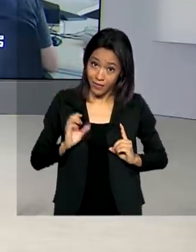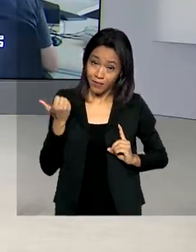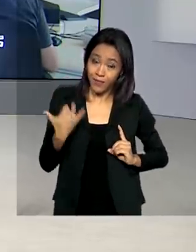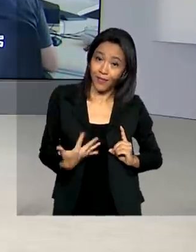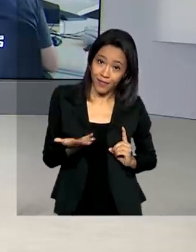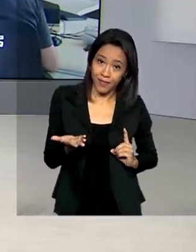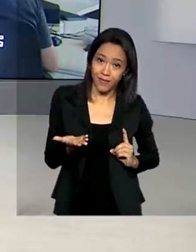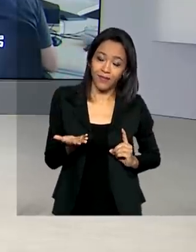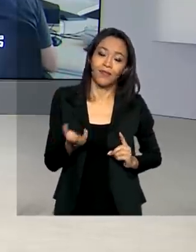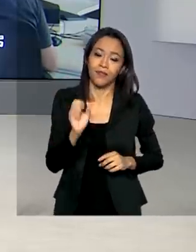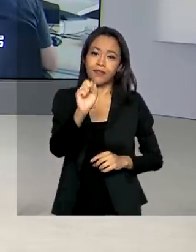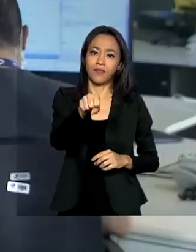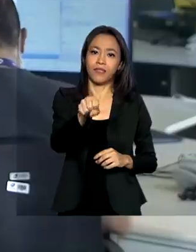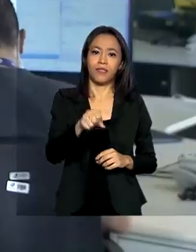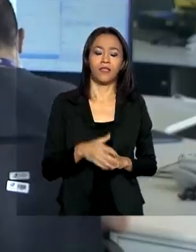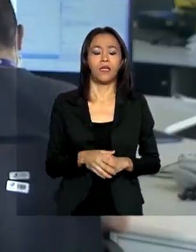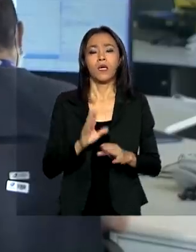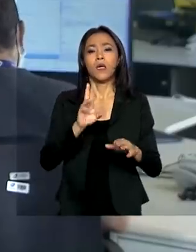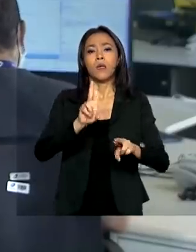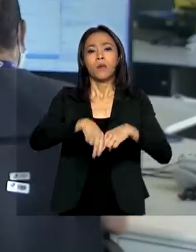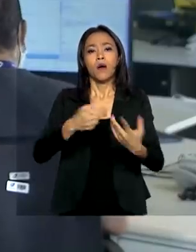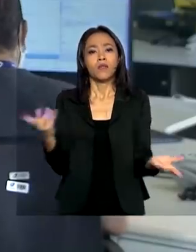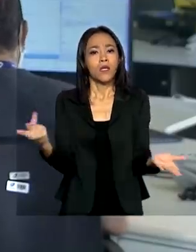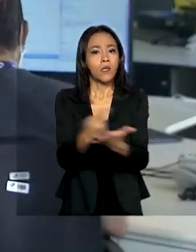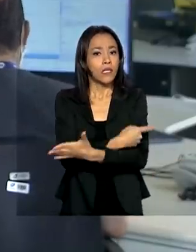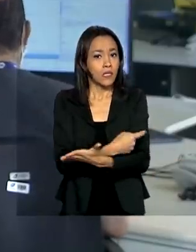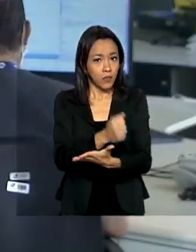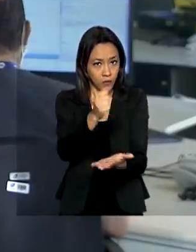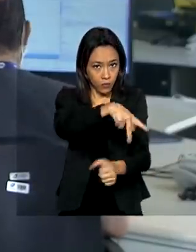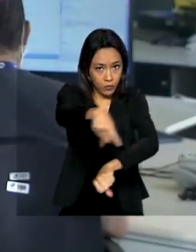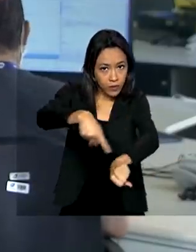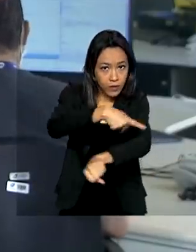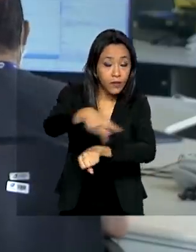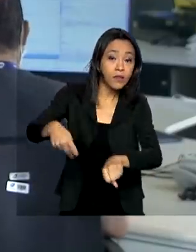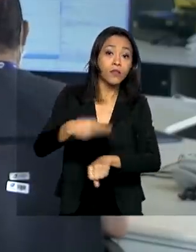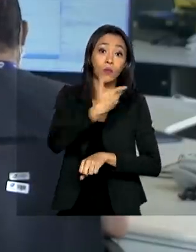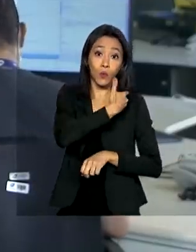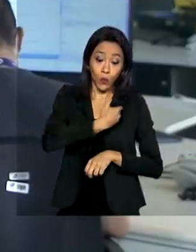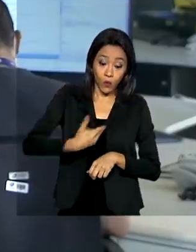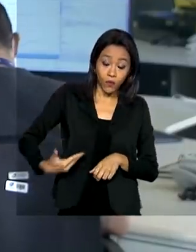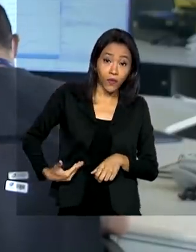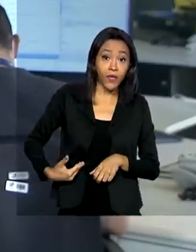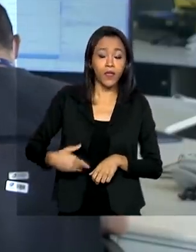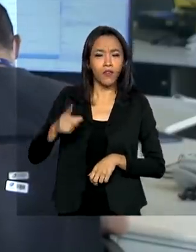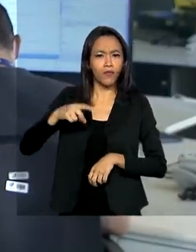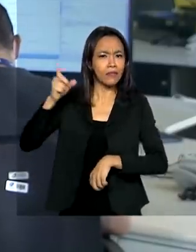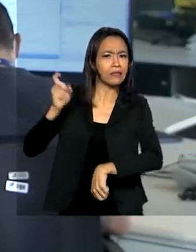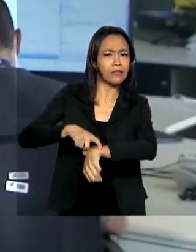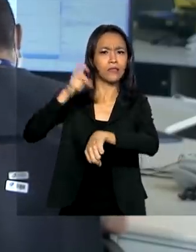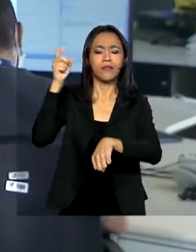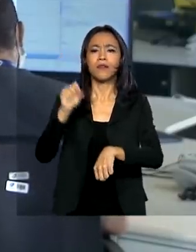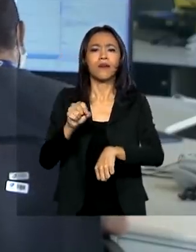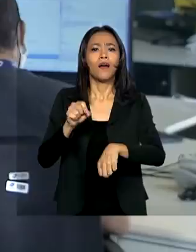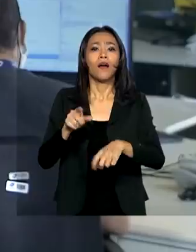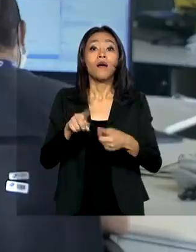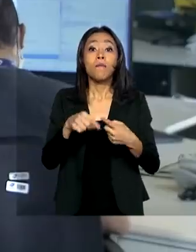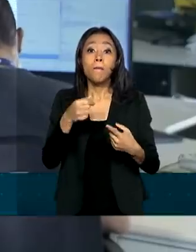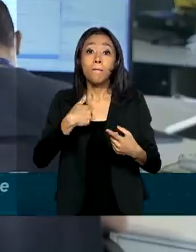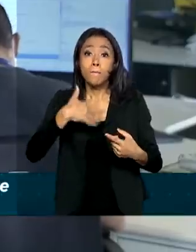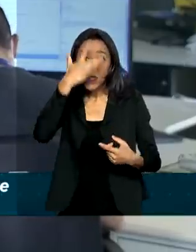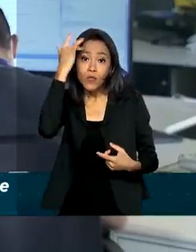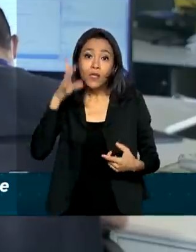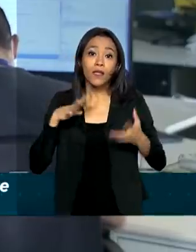Sim. Por conta da atual situação do país, o governo renovou automaticamente o passe livre para pessoas com